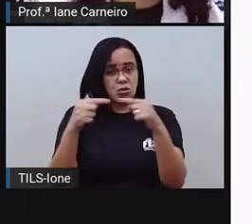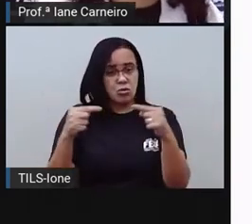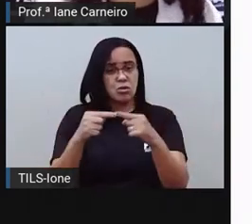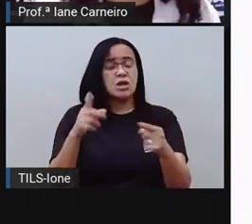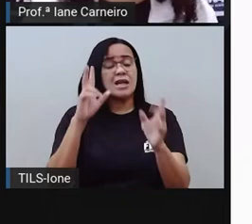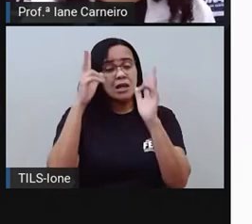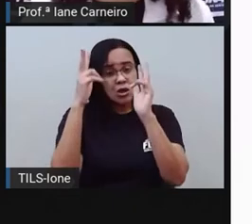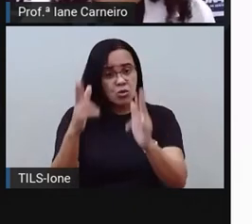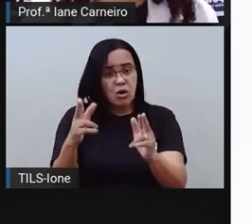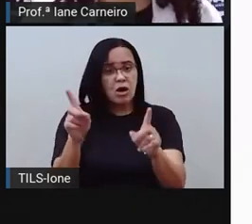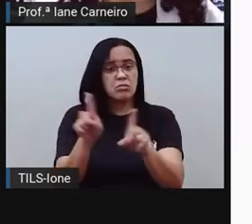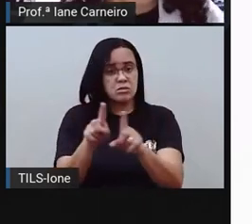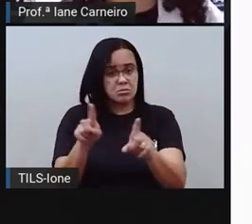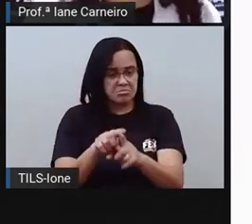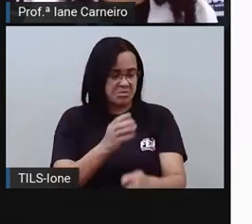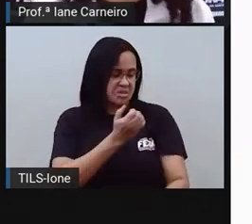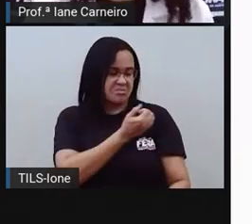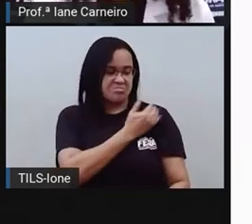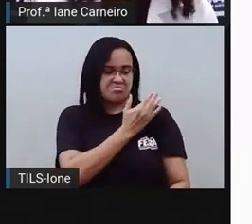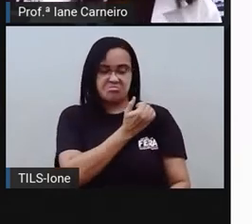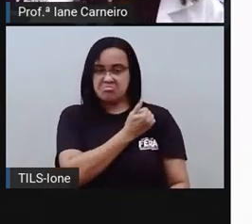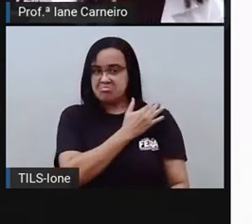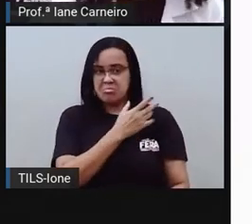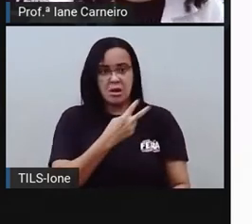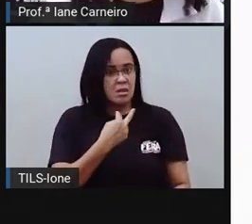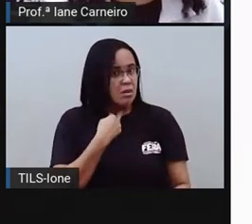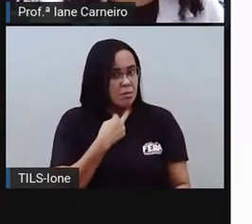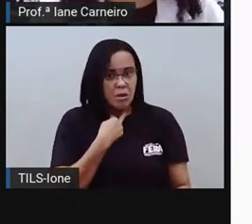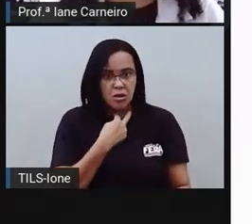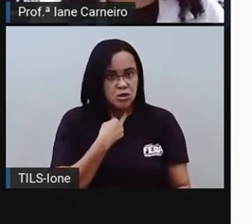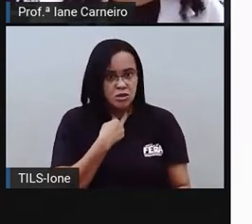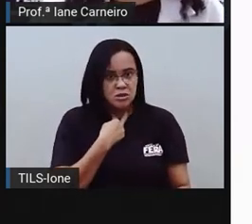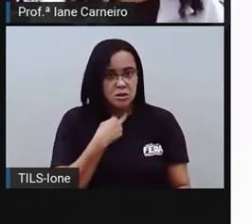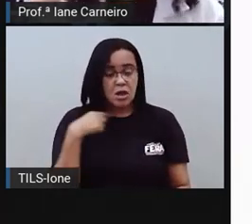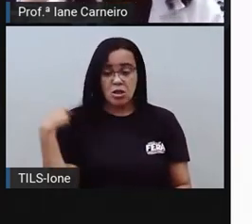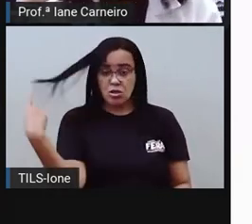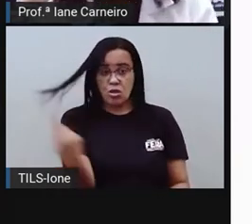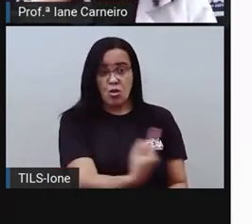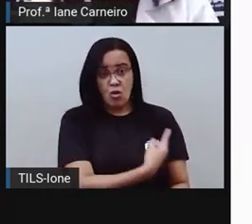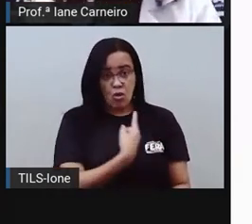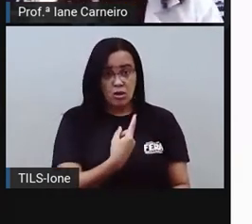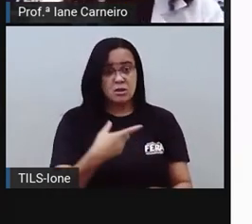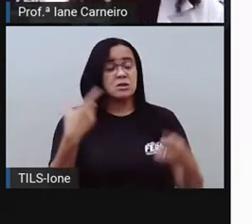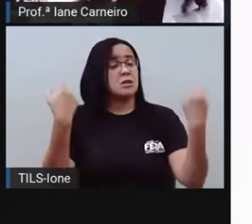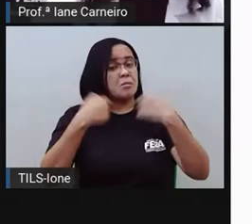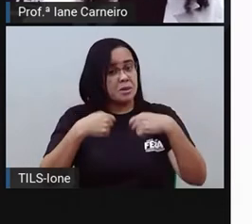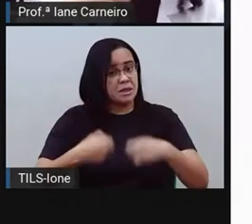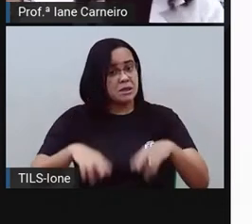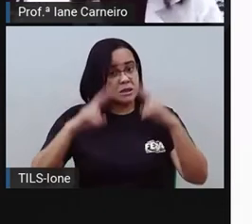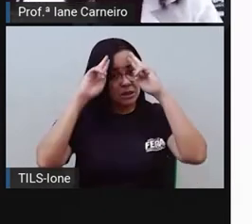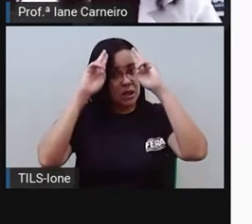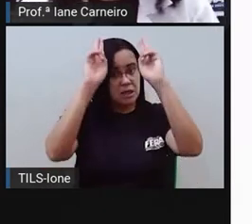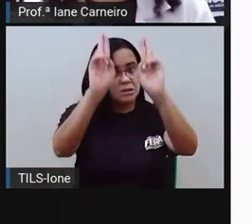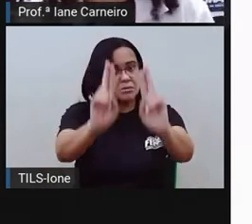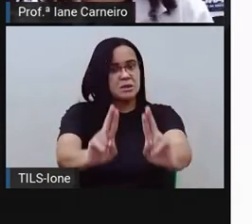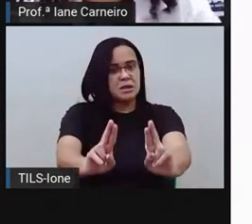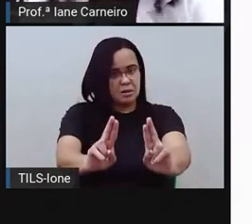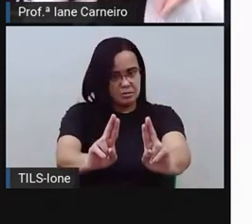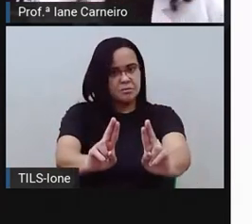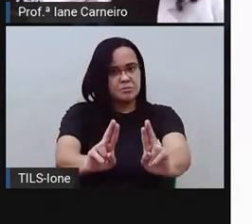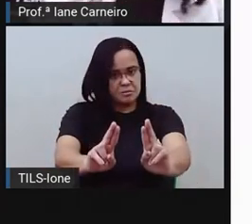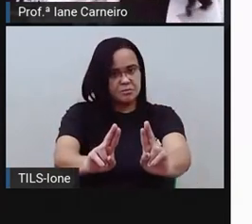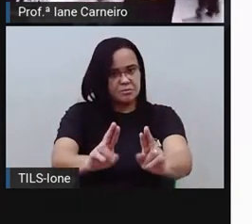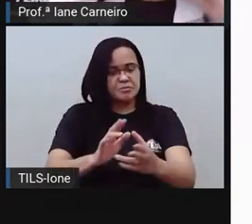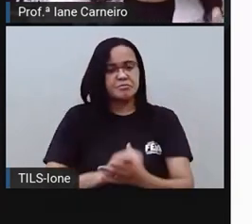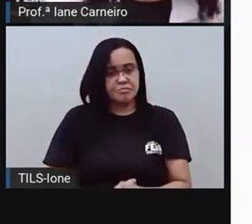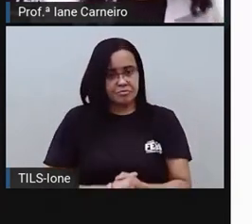religiosa. Não pode haver de jeito nenhum. A gente precisa respeitar. Eu vou pra igreja, que tem padre, o